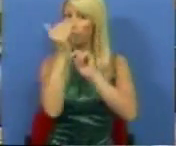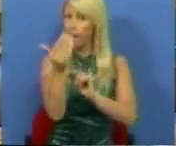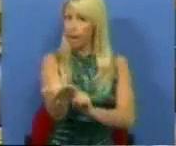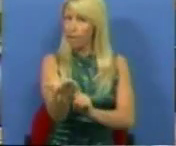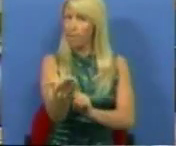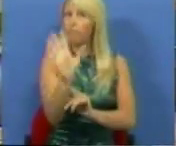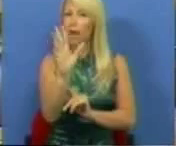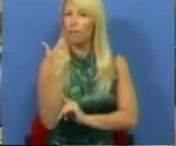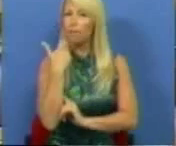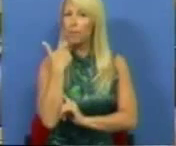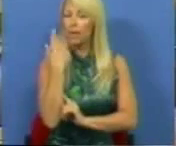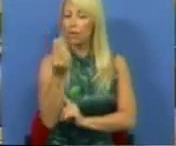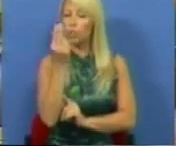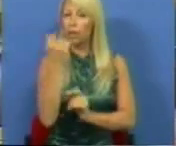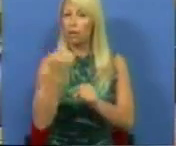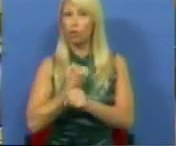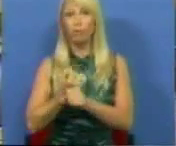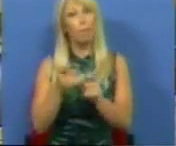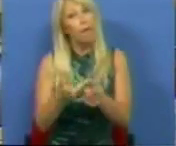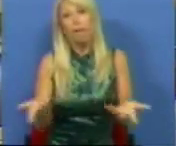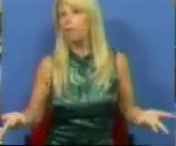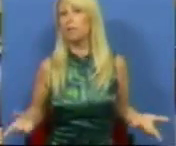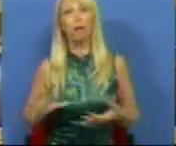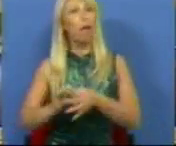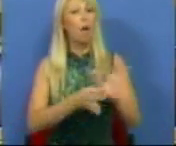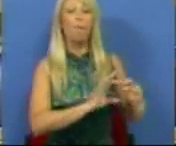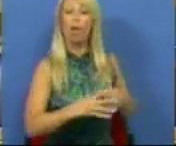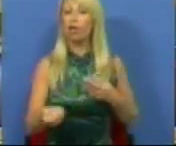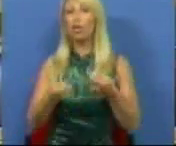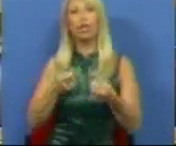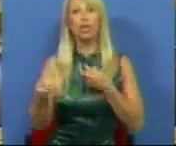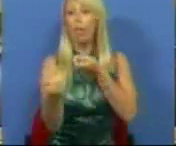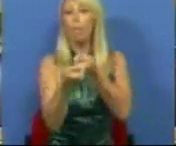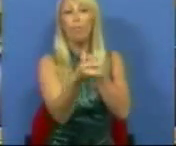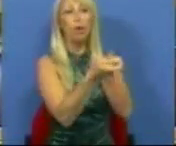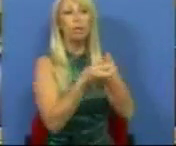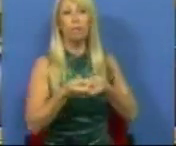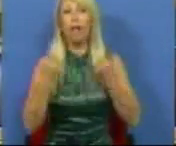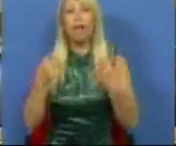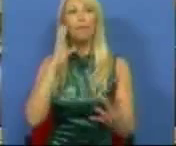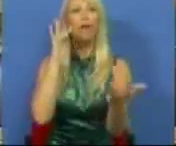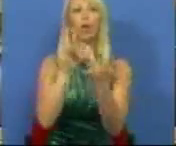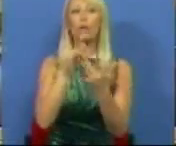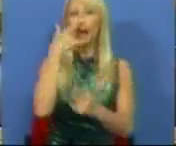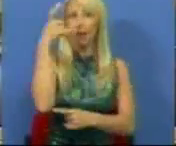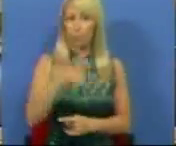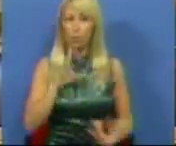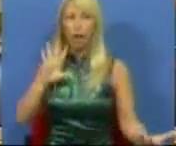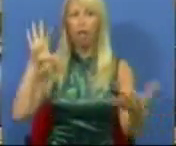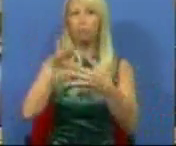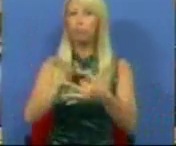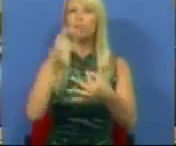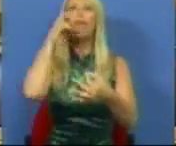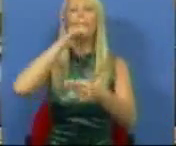pequenas unidades de funcionamento. É assim, é uma lógica de gestão de proximidade que tem um contato pessoal com os atores da